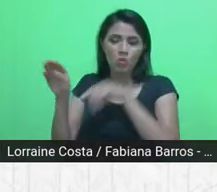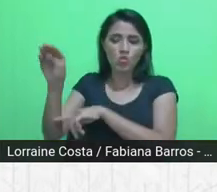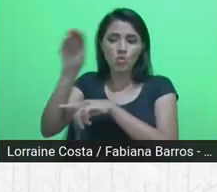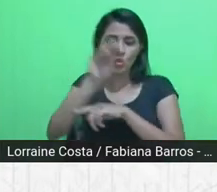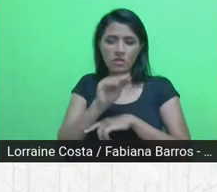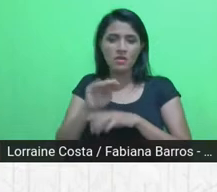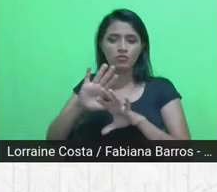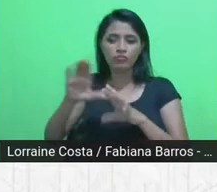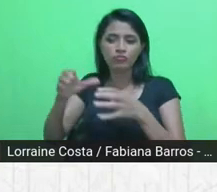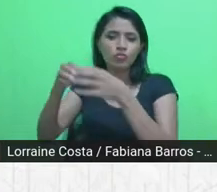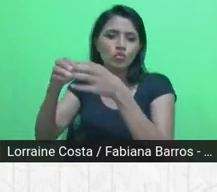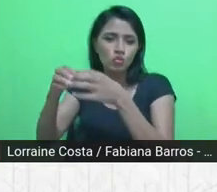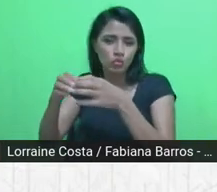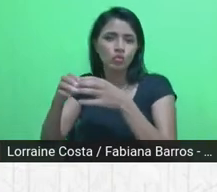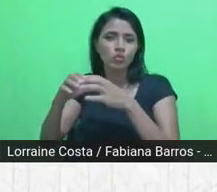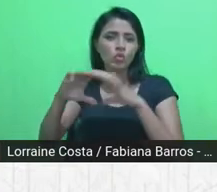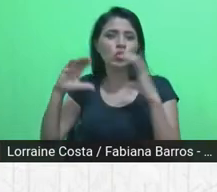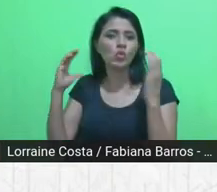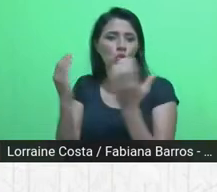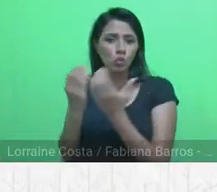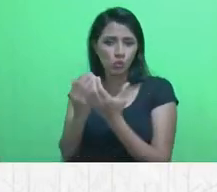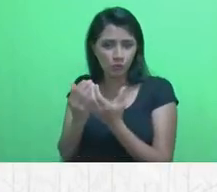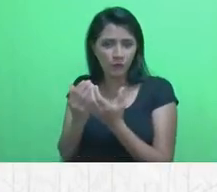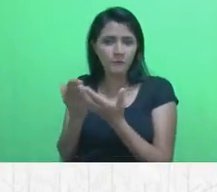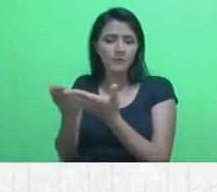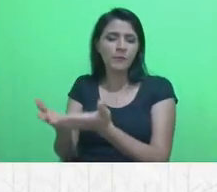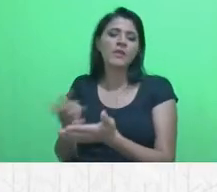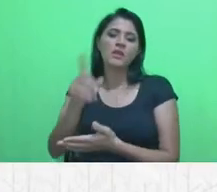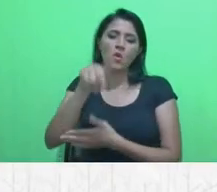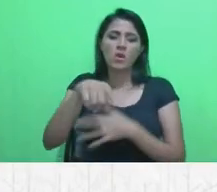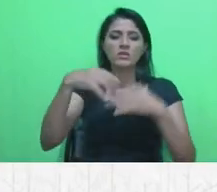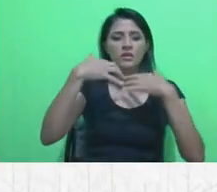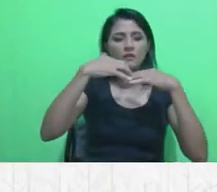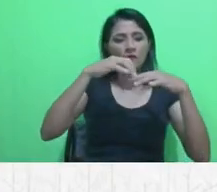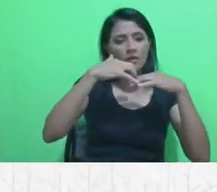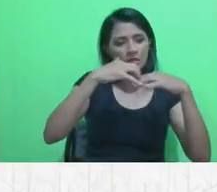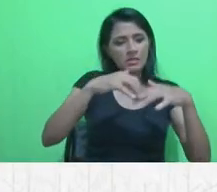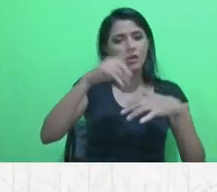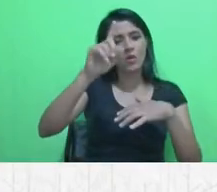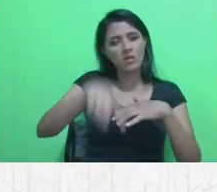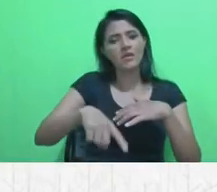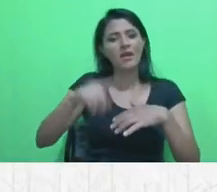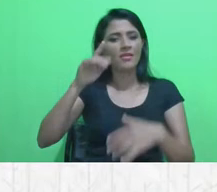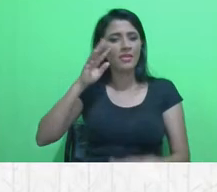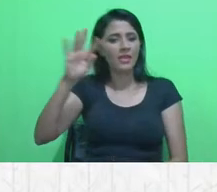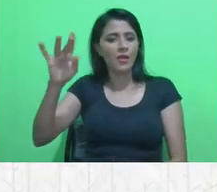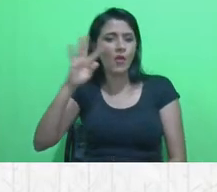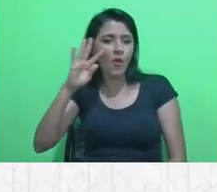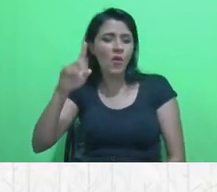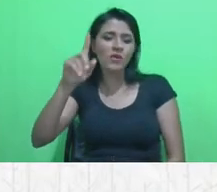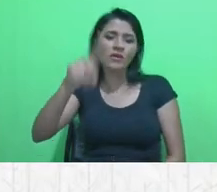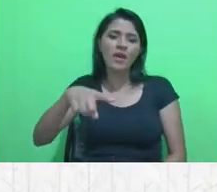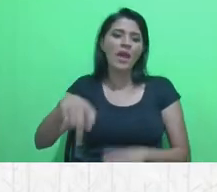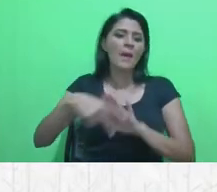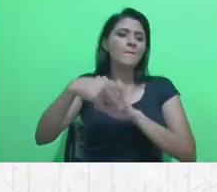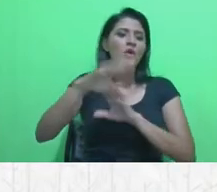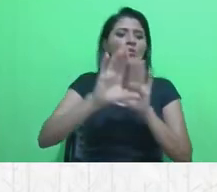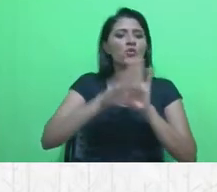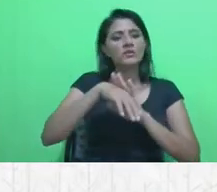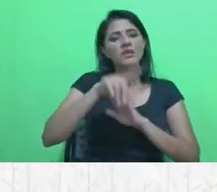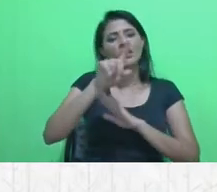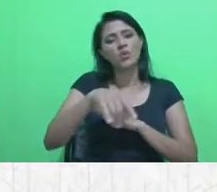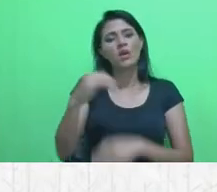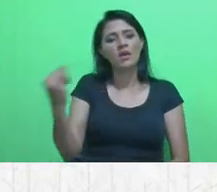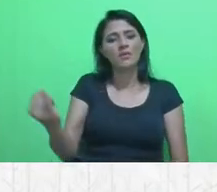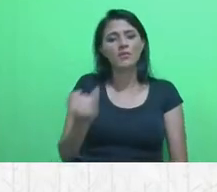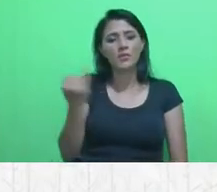acho que essa reflexão que é teórica, que é de conceito, é fundamental e eu